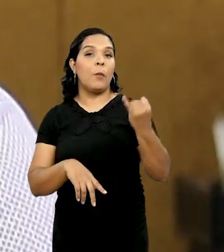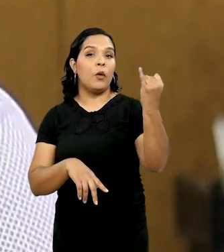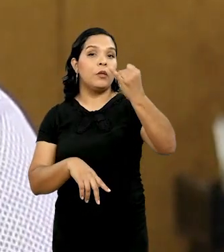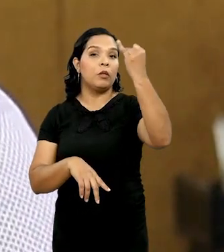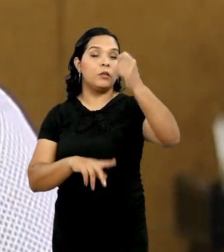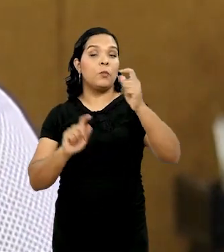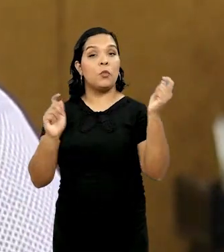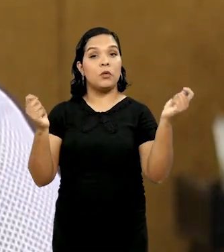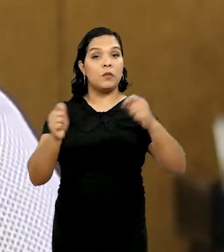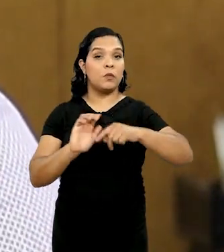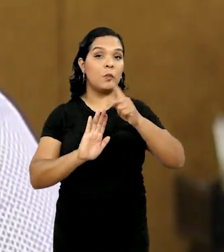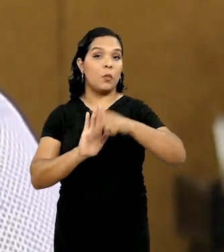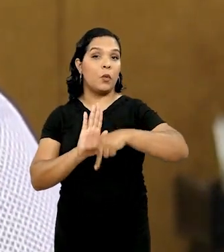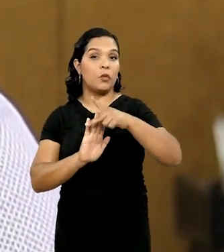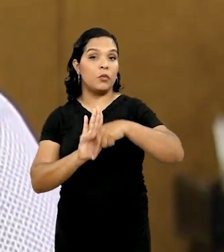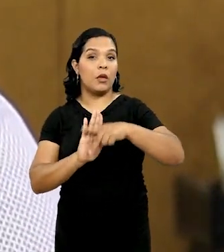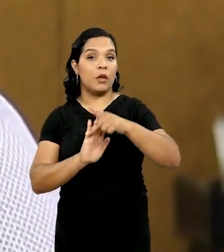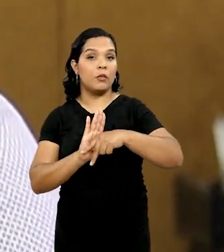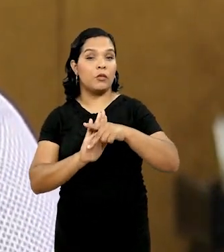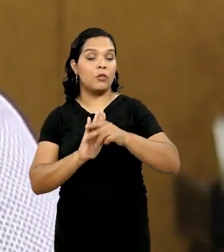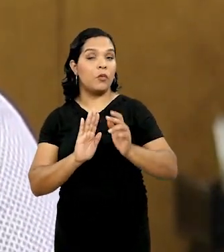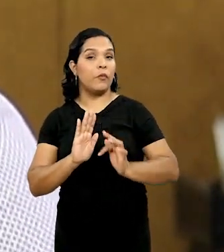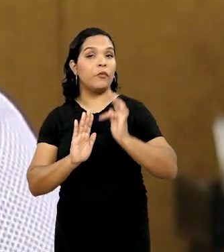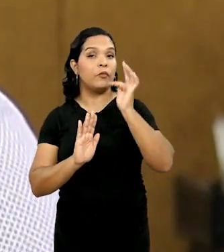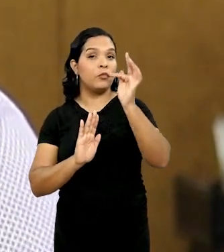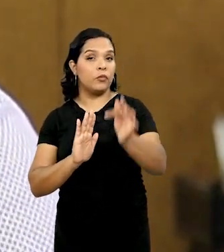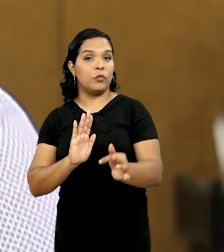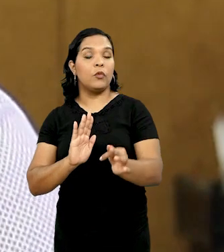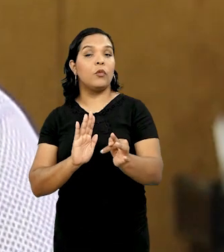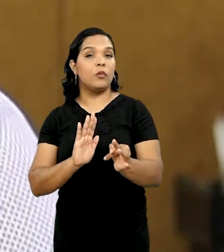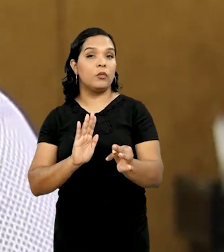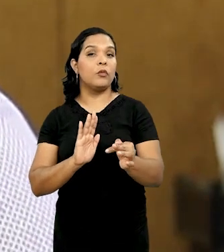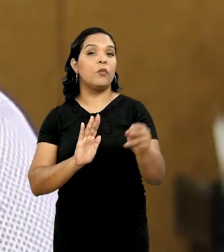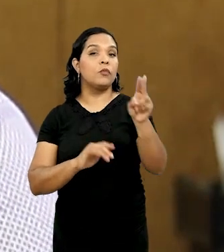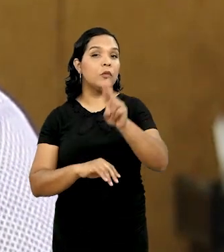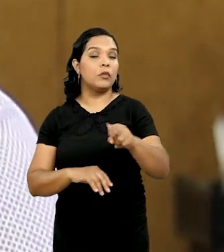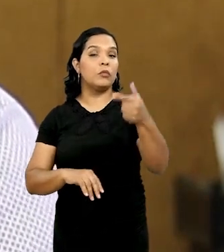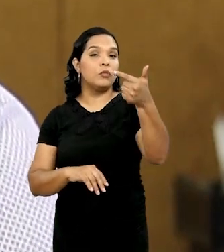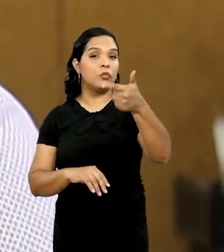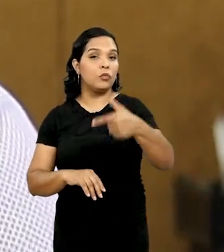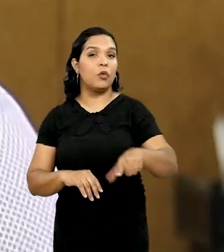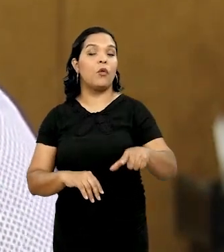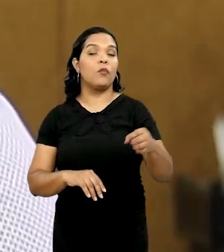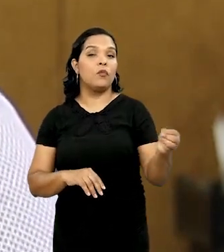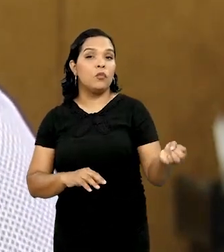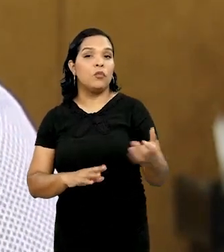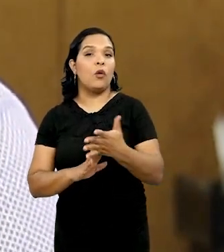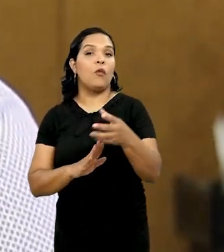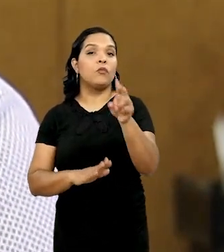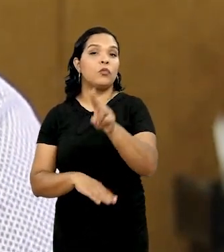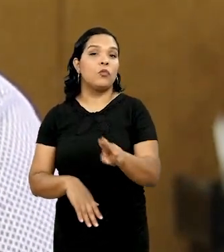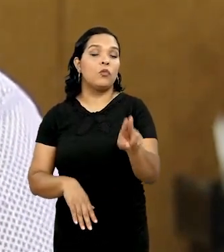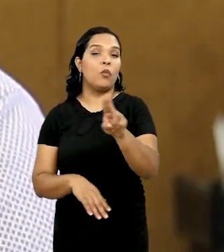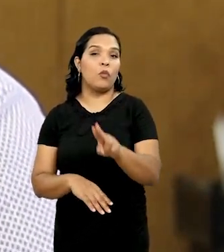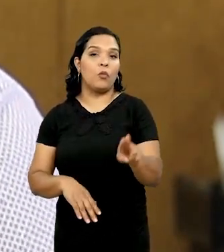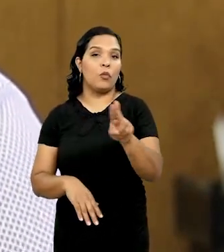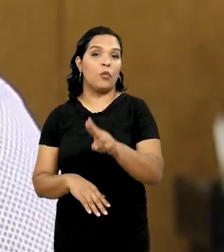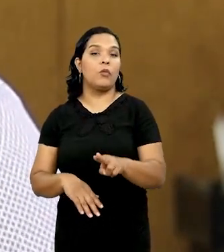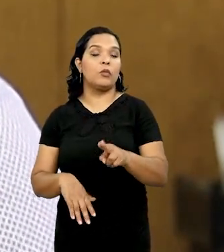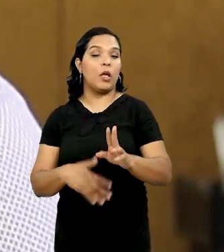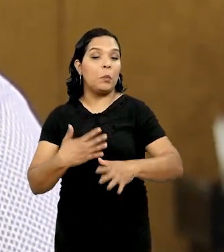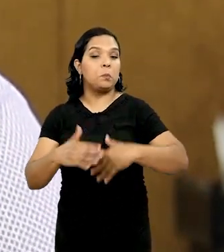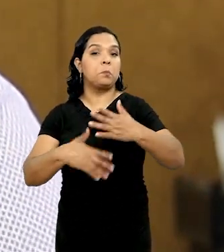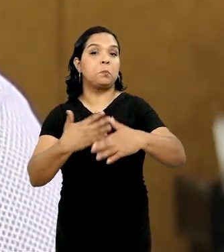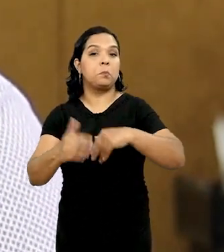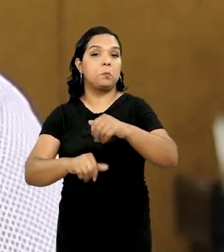importantes para que possíveis projetos de intervenção, mesmo com a reutilização, com novos usos em função das